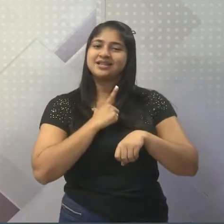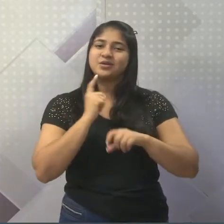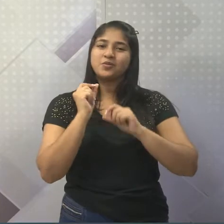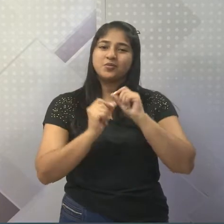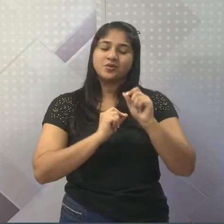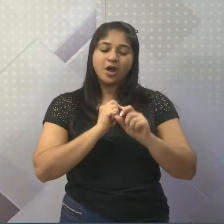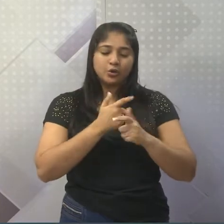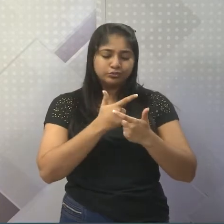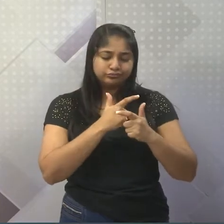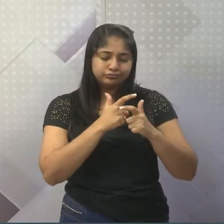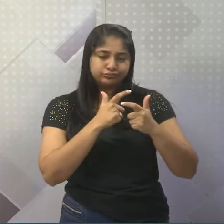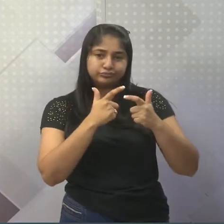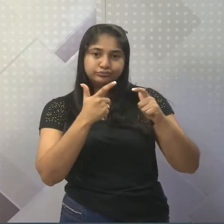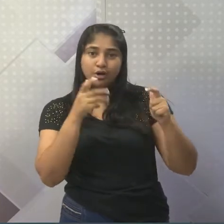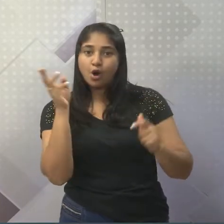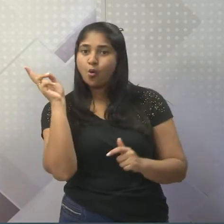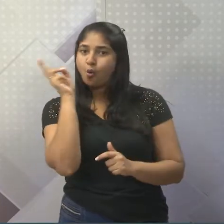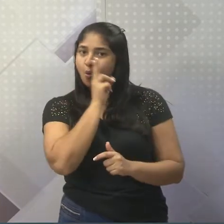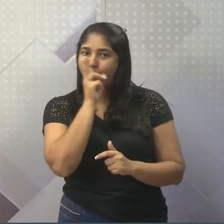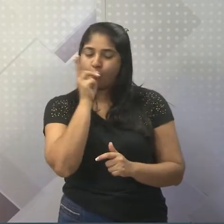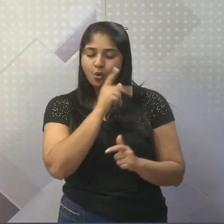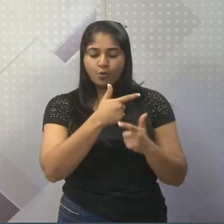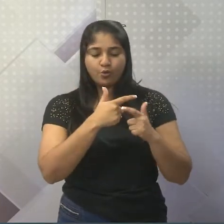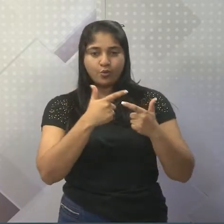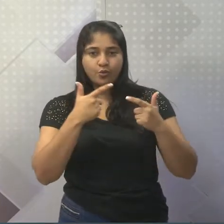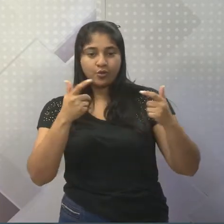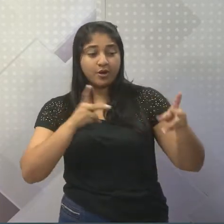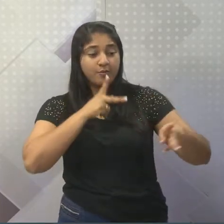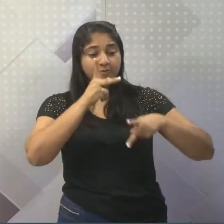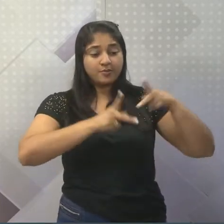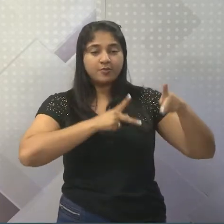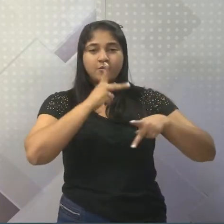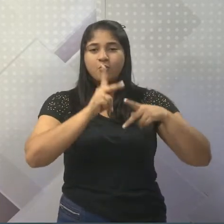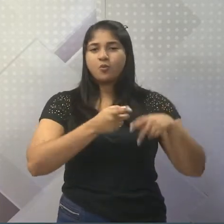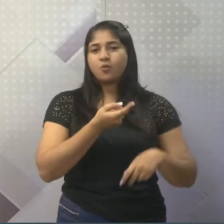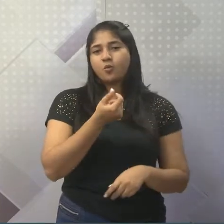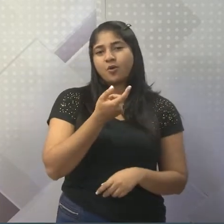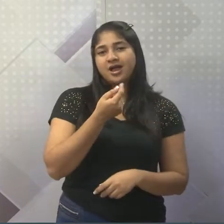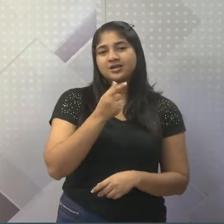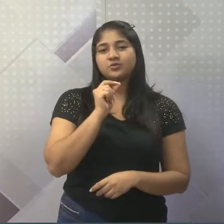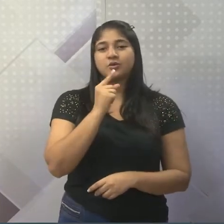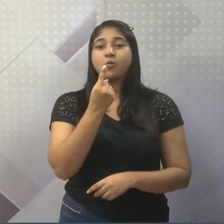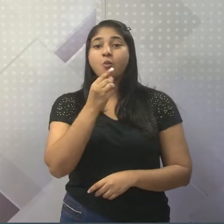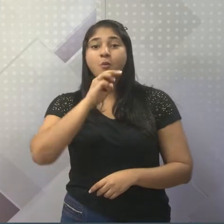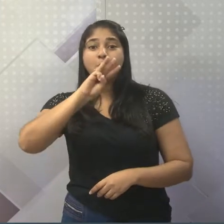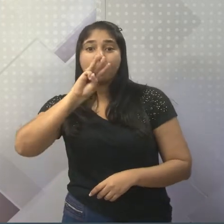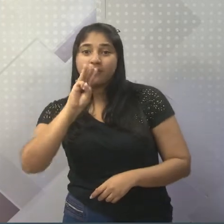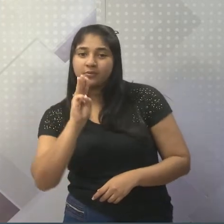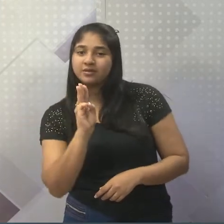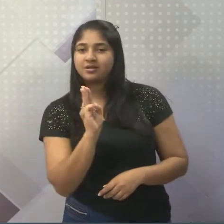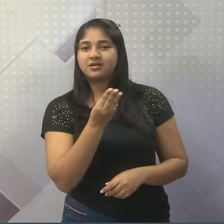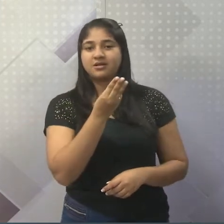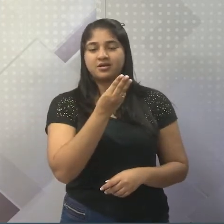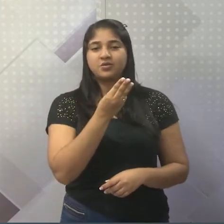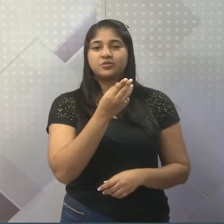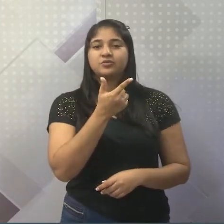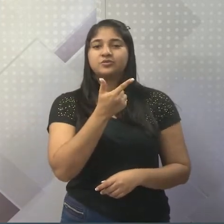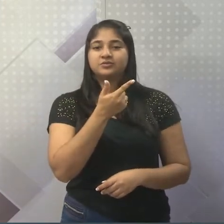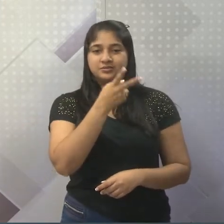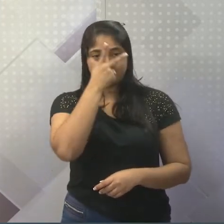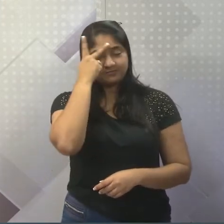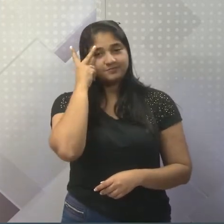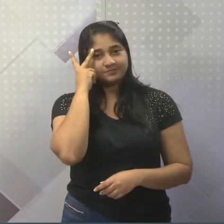a uma velocidade estrondosa e que tem uma população de aproximadamente 1 bilhão e 200